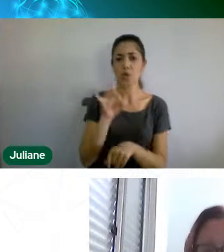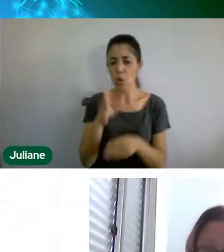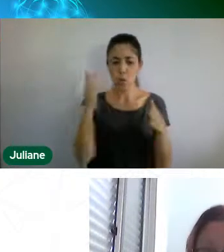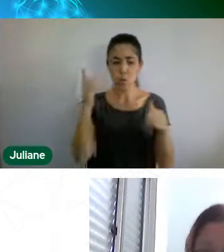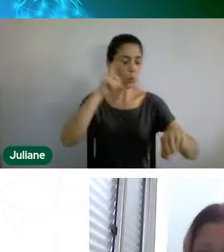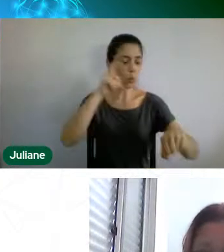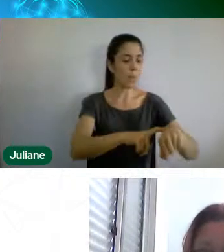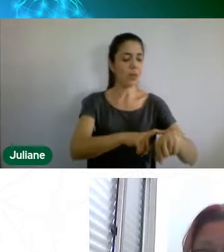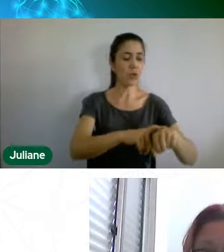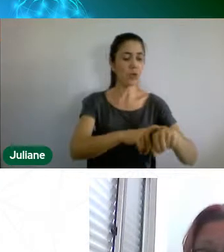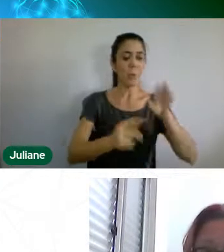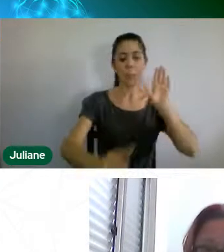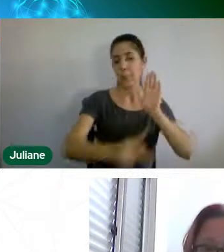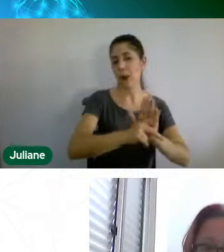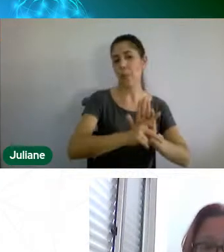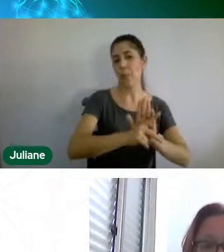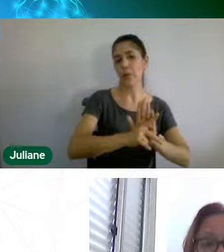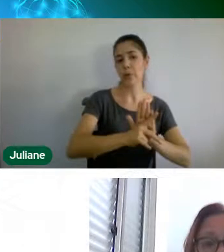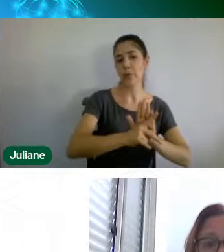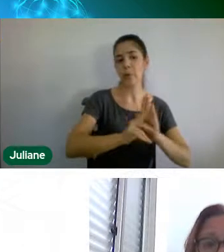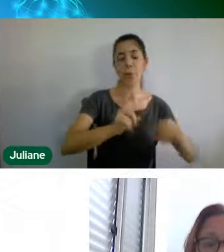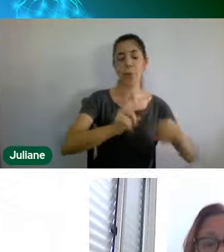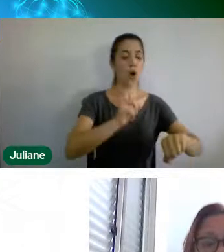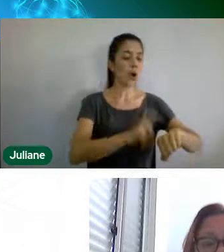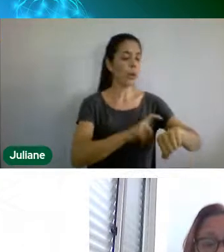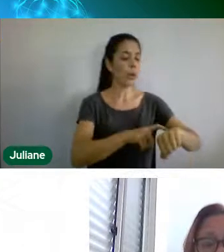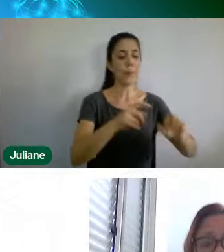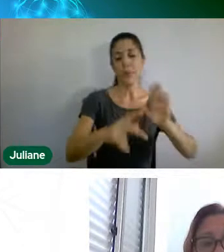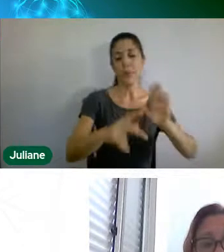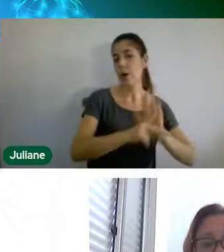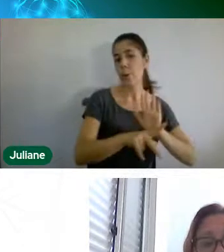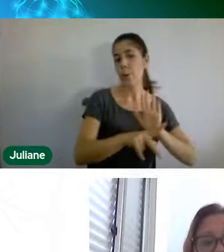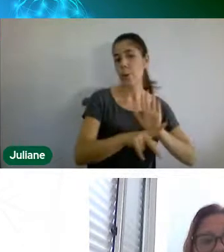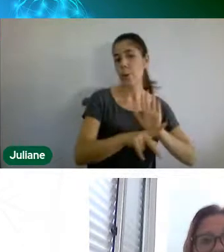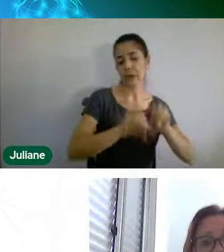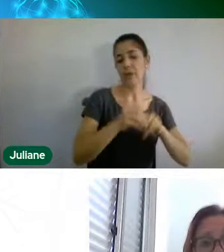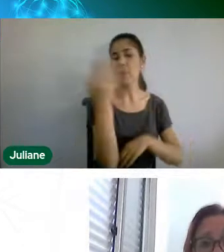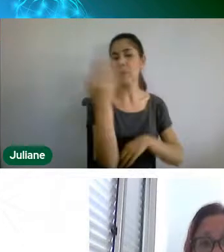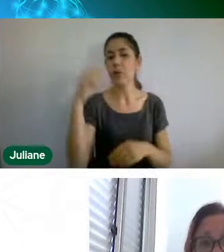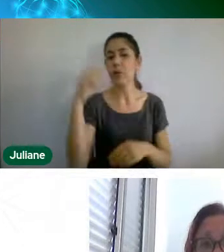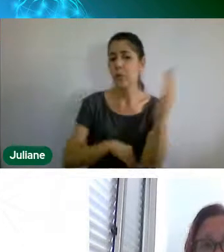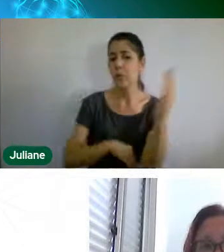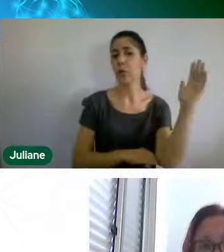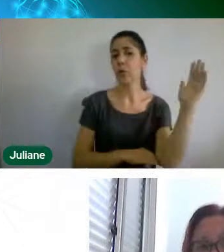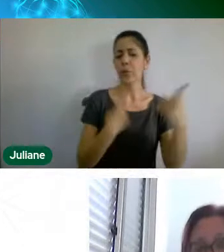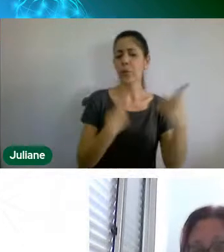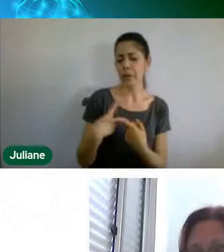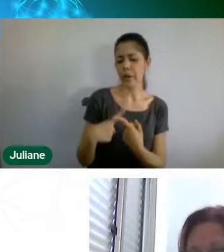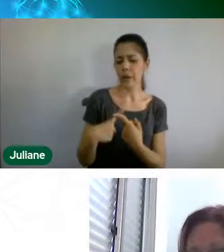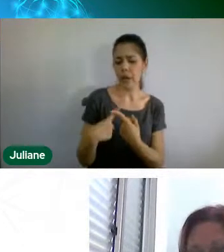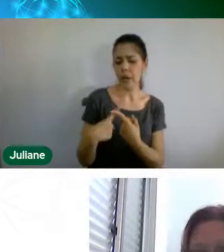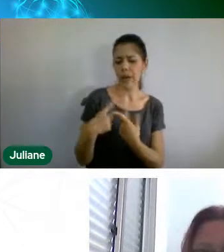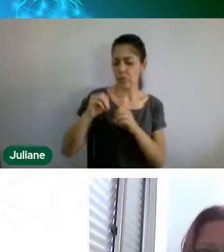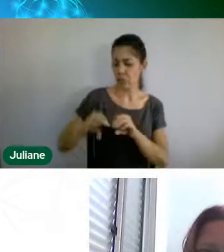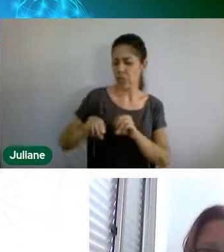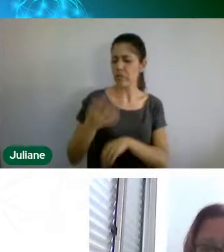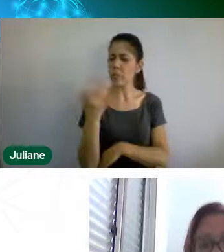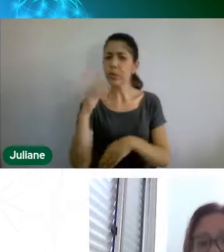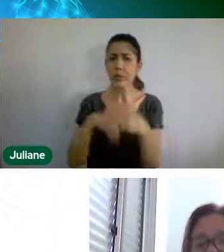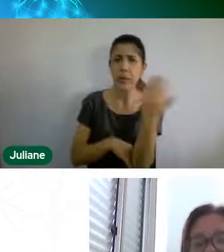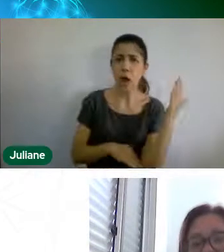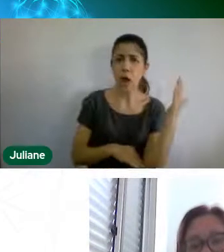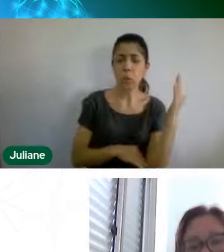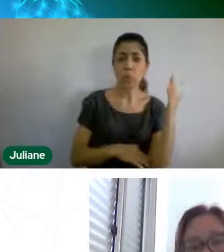desde que você nasce, né? Então, a gente tem que conviver com ela